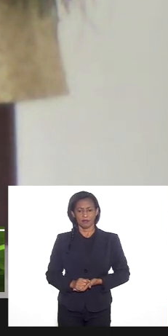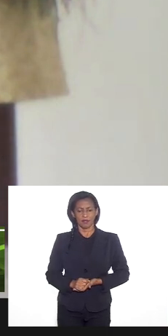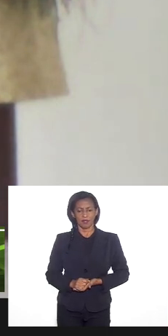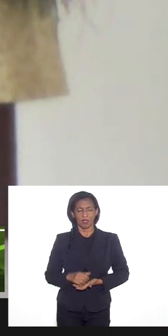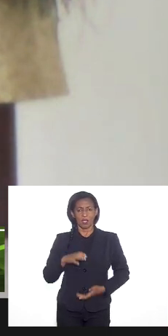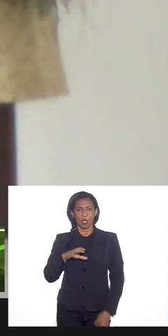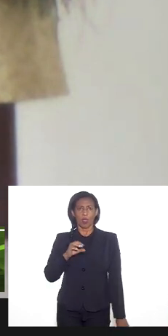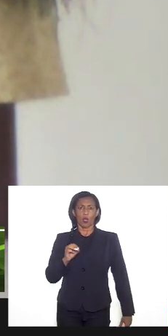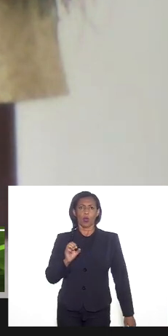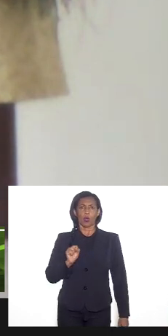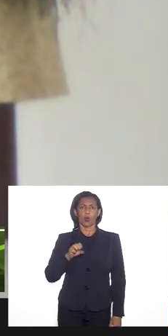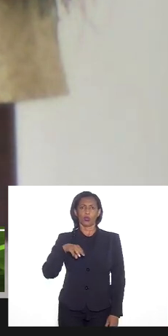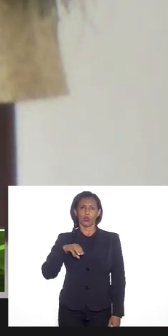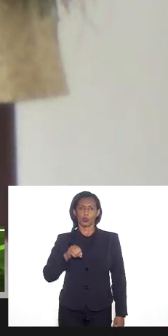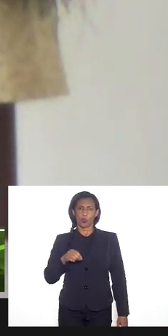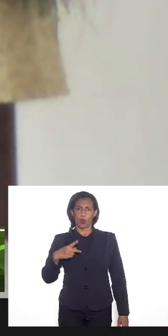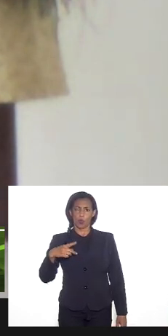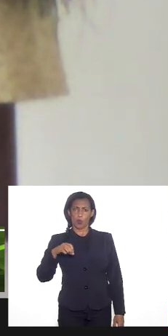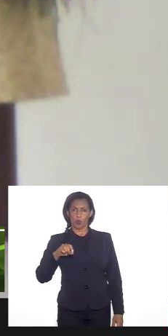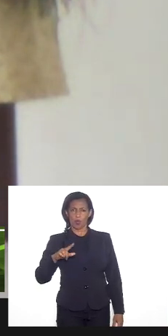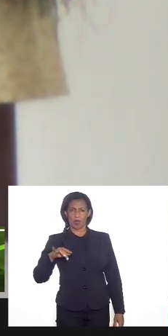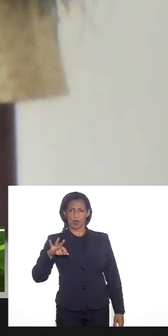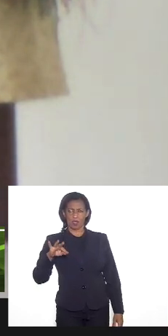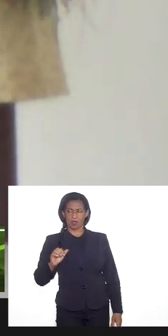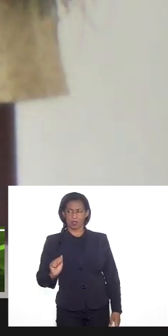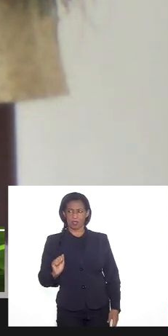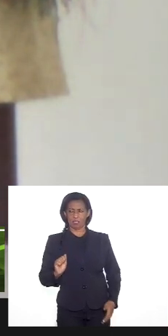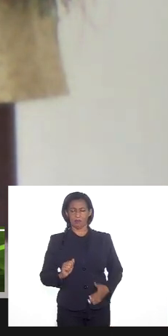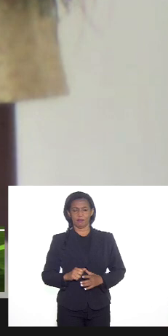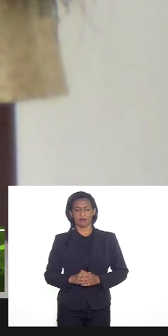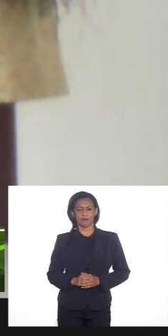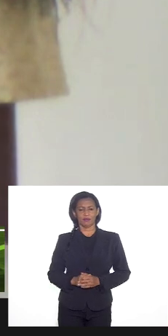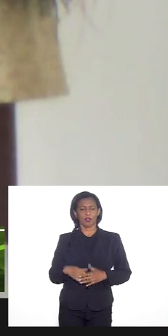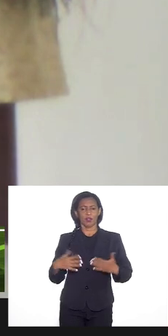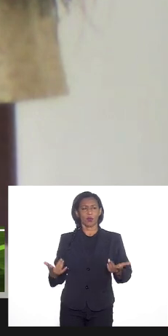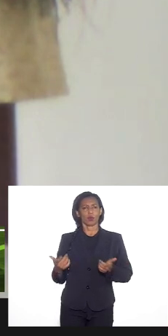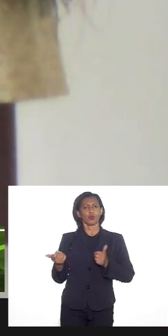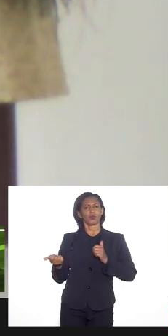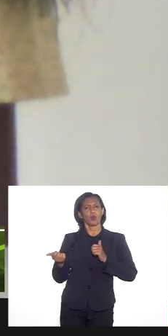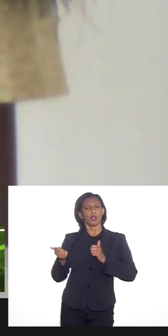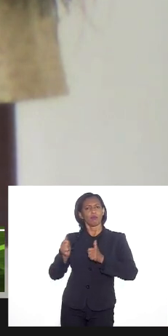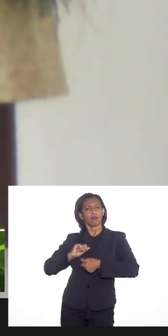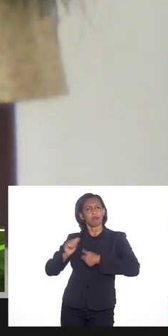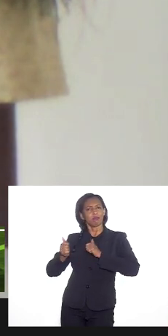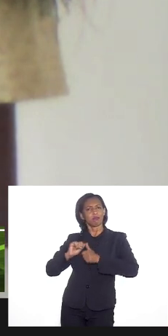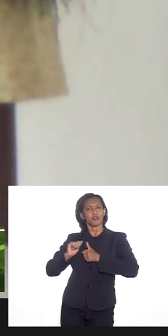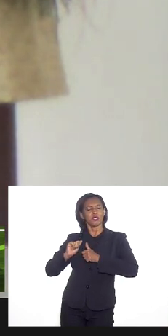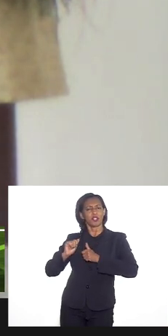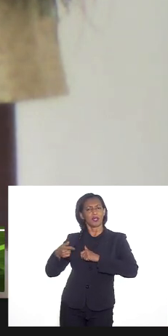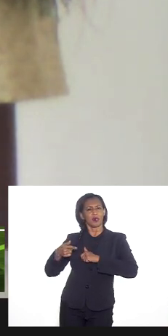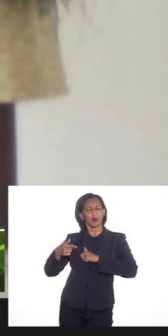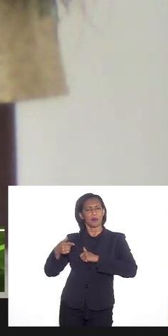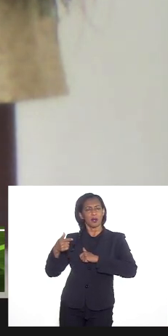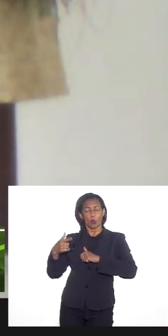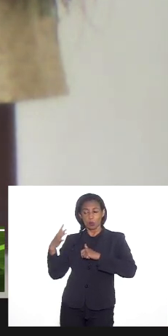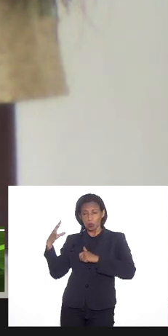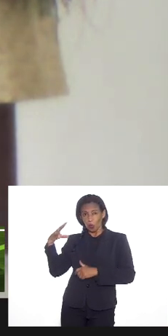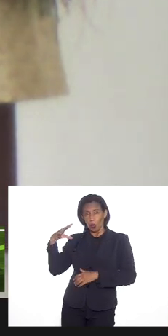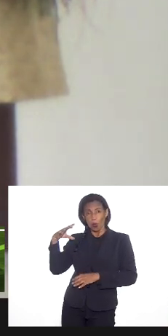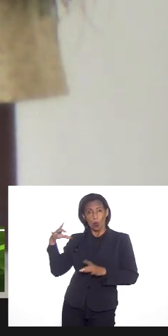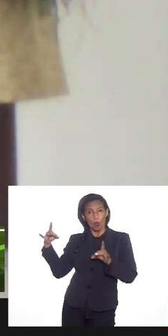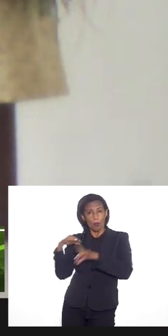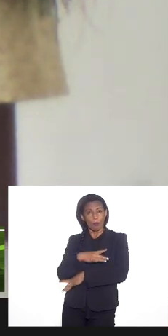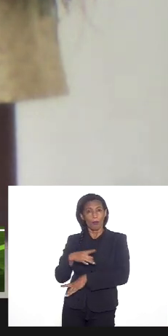cosmopolita e que os grupos civilizatórios, com sua dinâmica existencial, com seu complexo